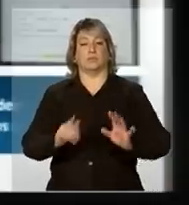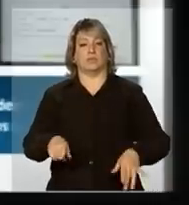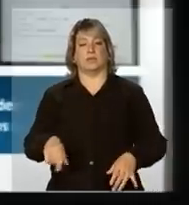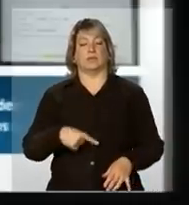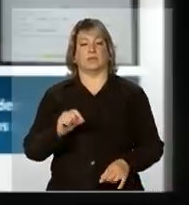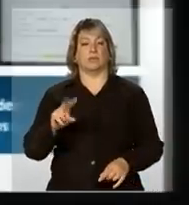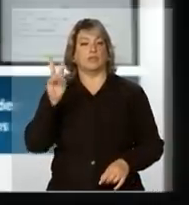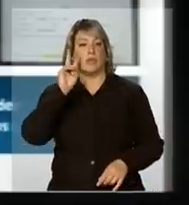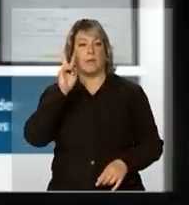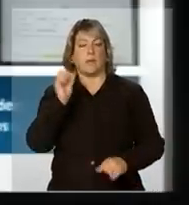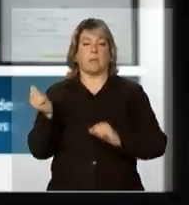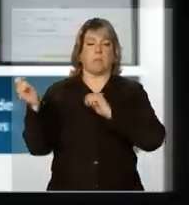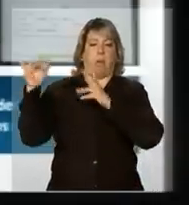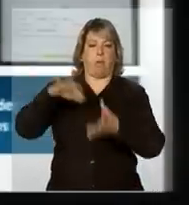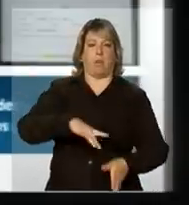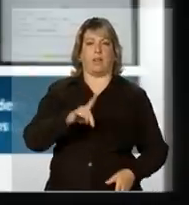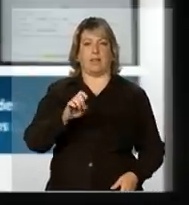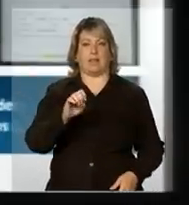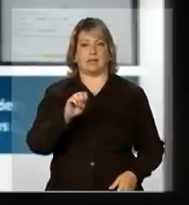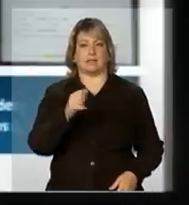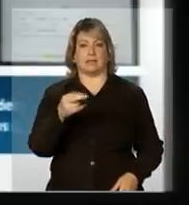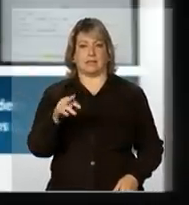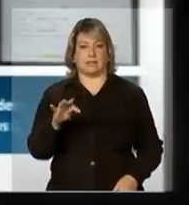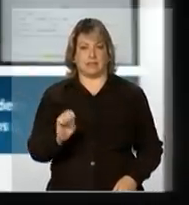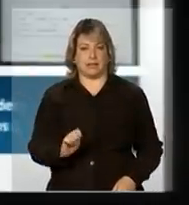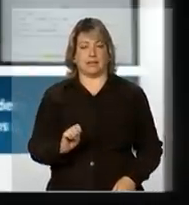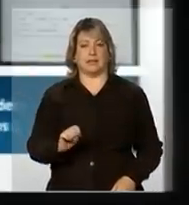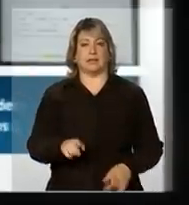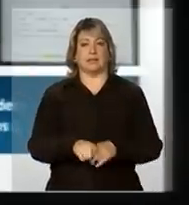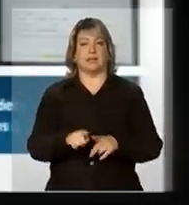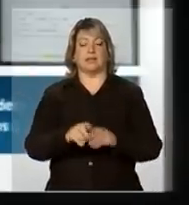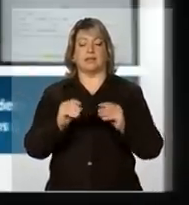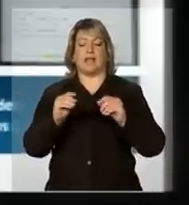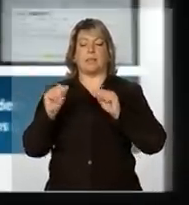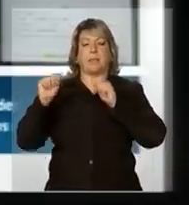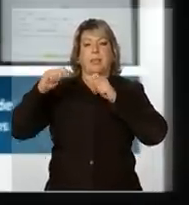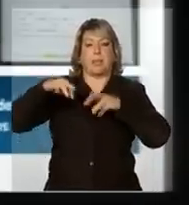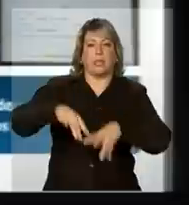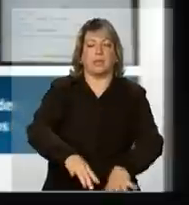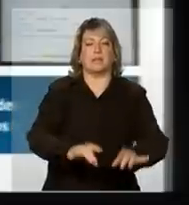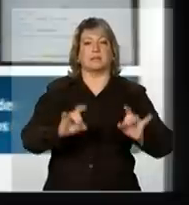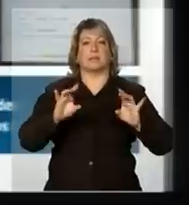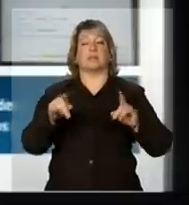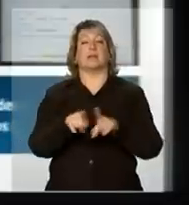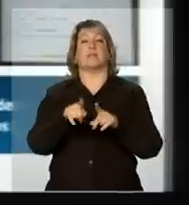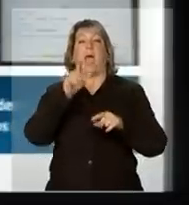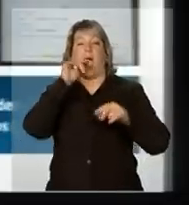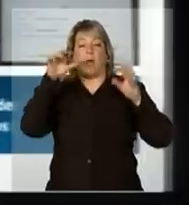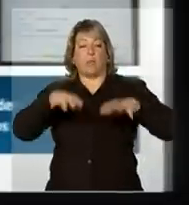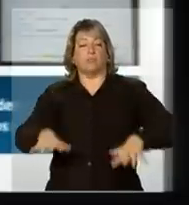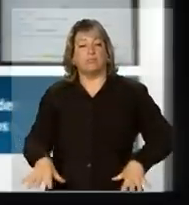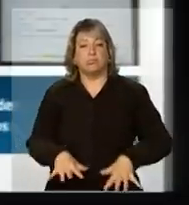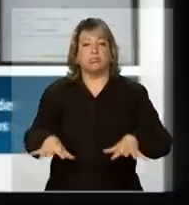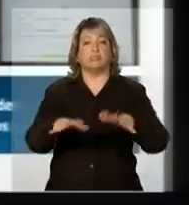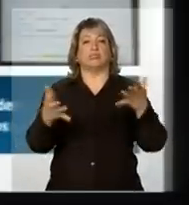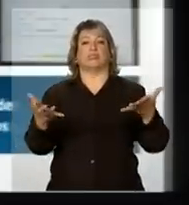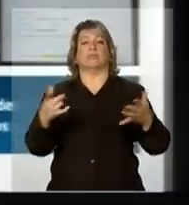um especialista em geodinâmica, em processos de deslizamentos, especialista em processos hidrológicos e